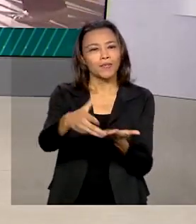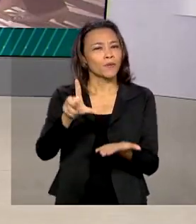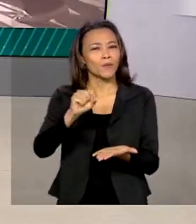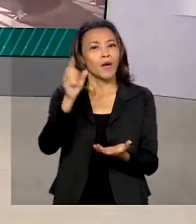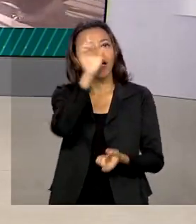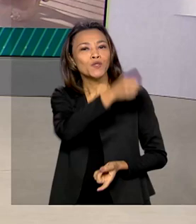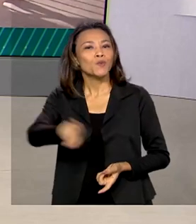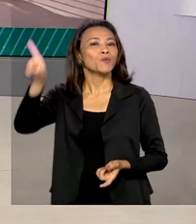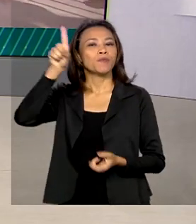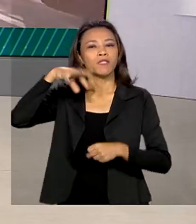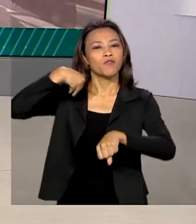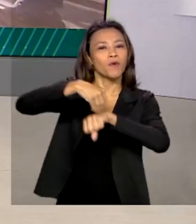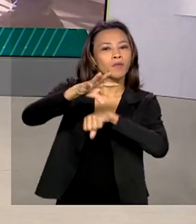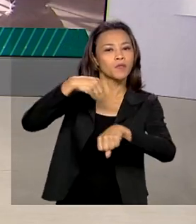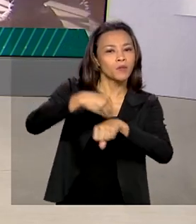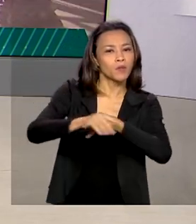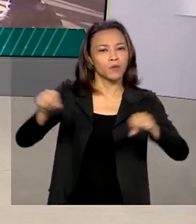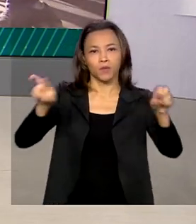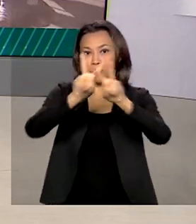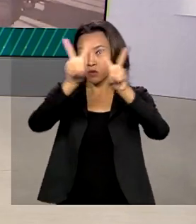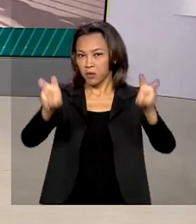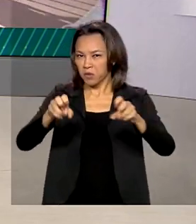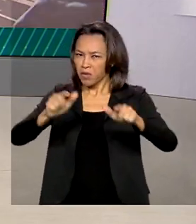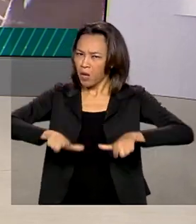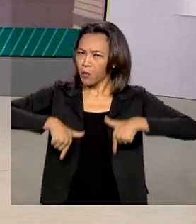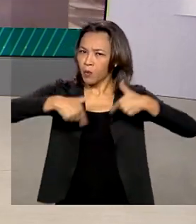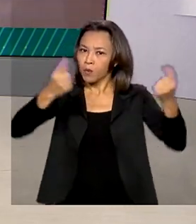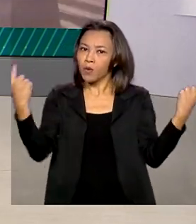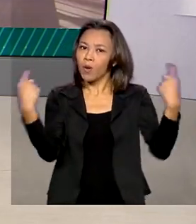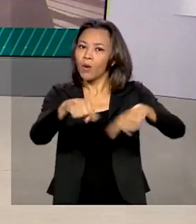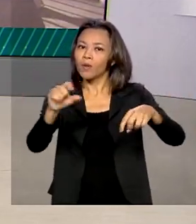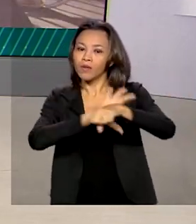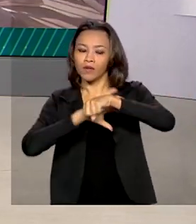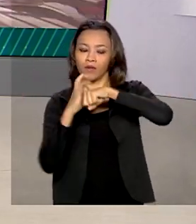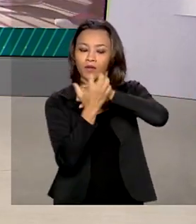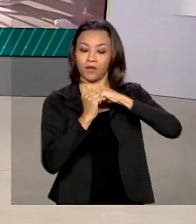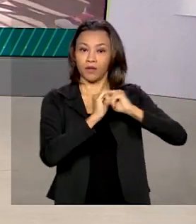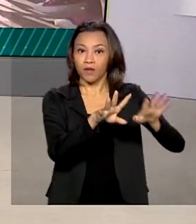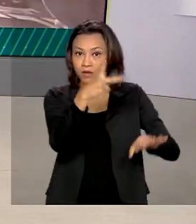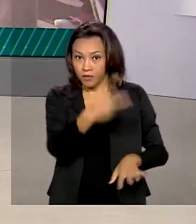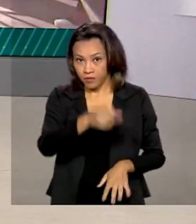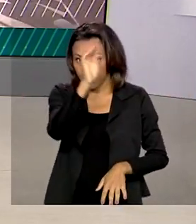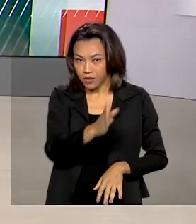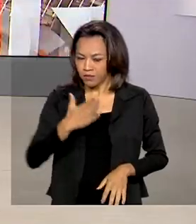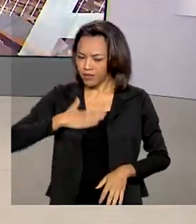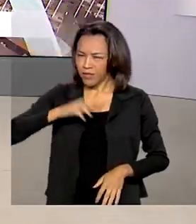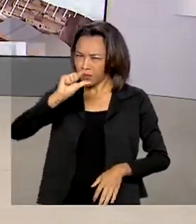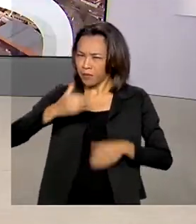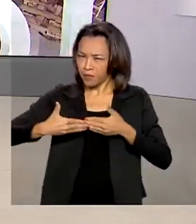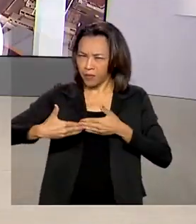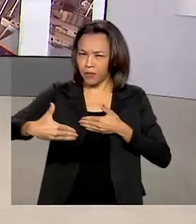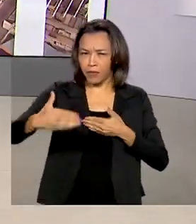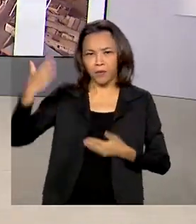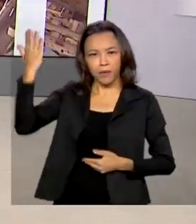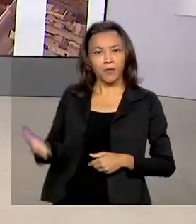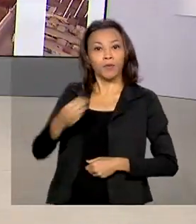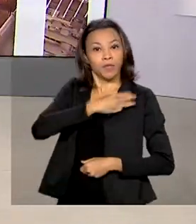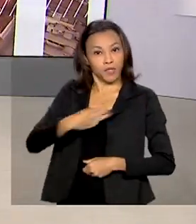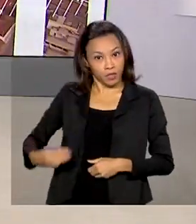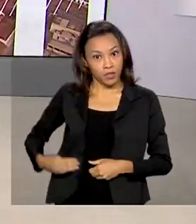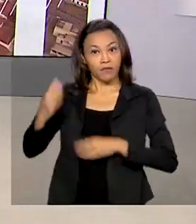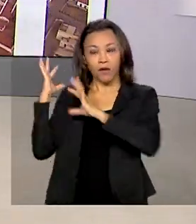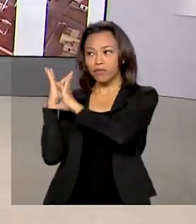as últimas informações sobre o combate à Covid-19 no Brasil. Daqui a pouco, o ministro da Saúde, Eduardo Pazuello, vai fazer um